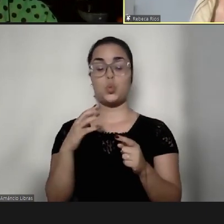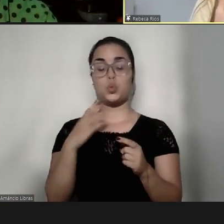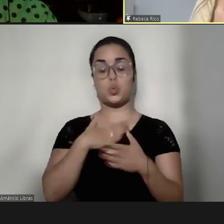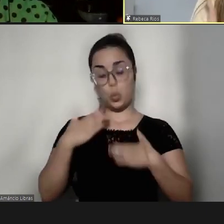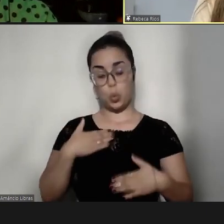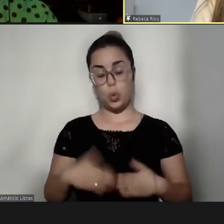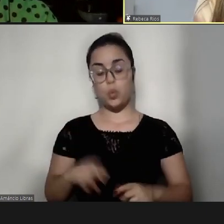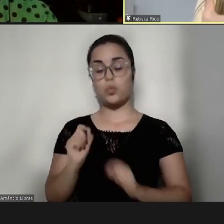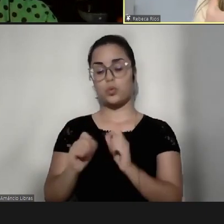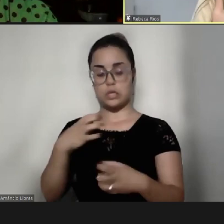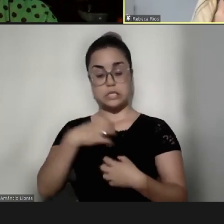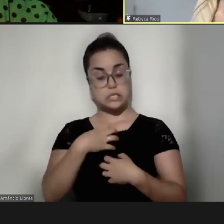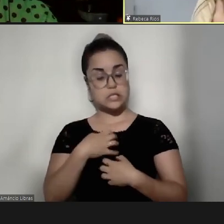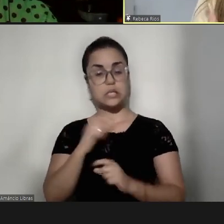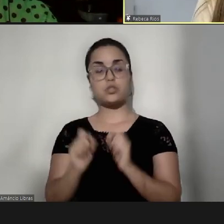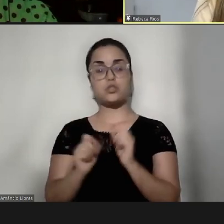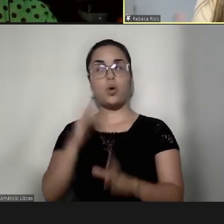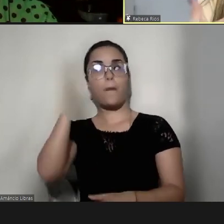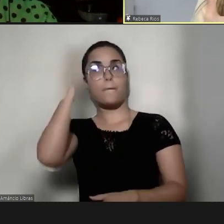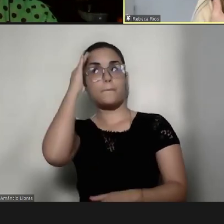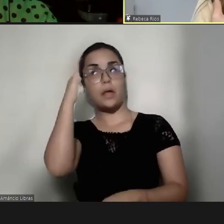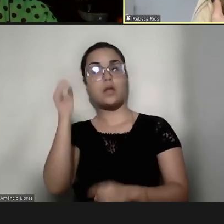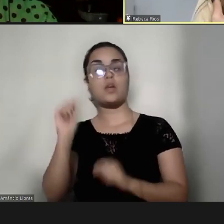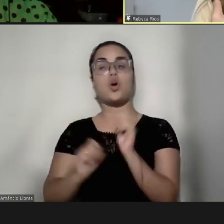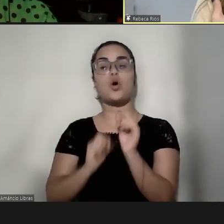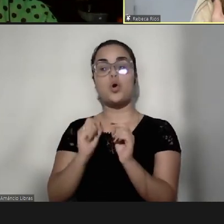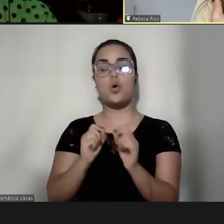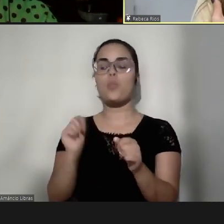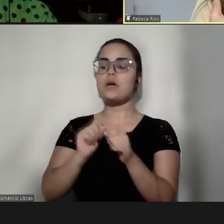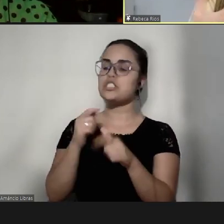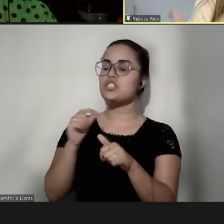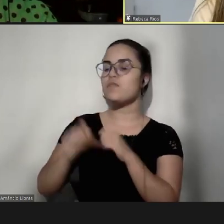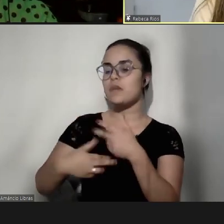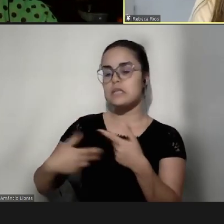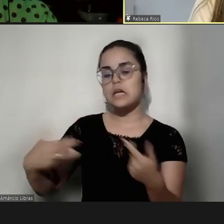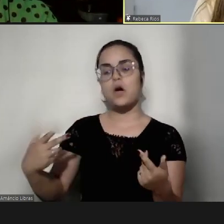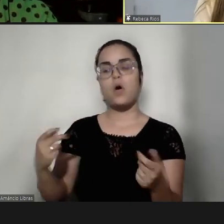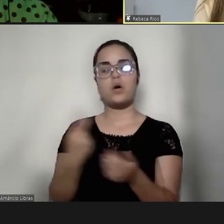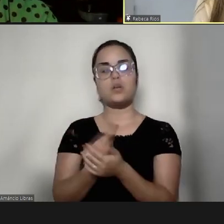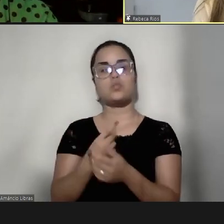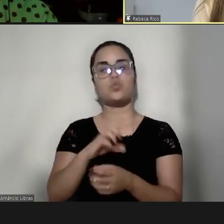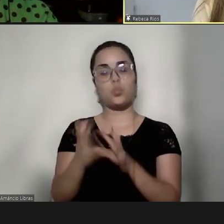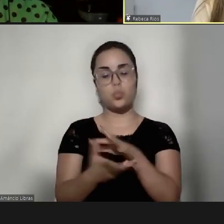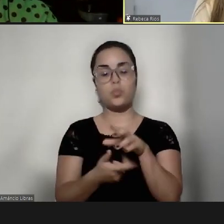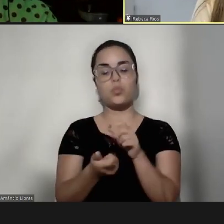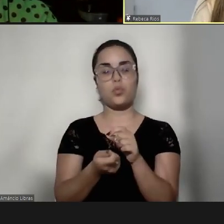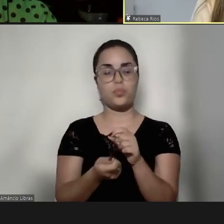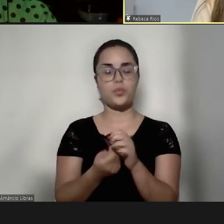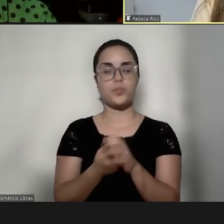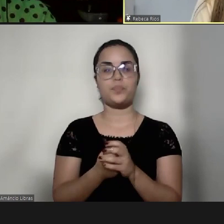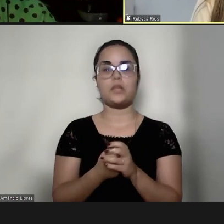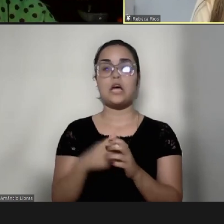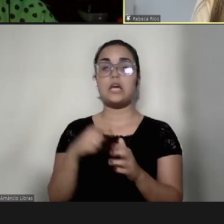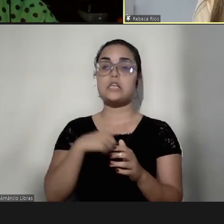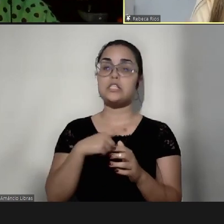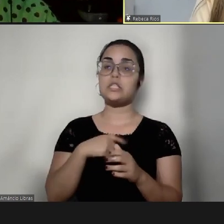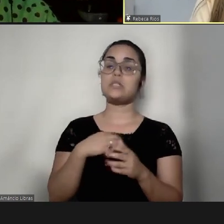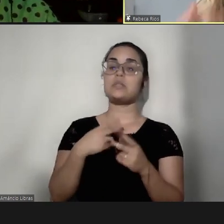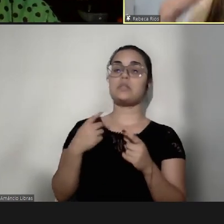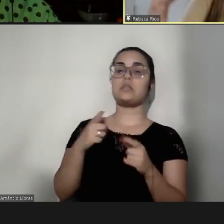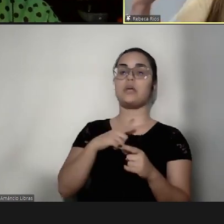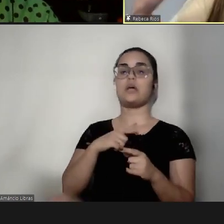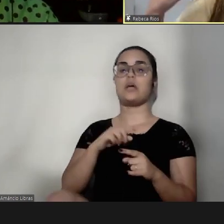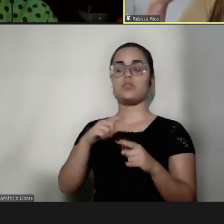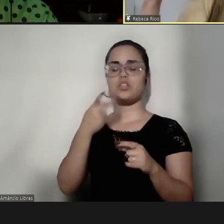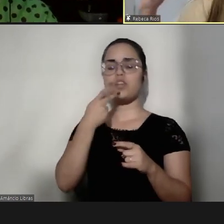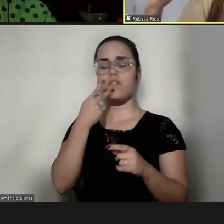sente, de como a gente pensa, de como a gente age, né, no mundo, diante do mundo, a gente tem aquela coisa, assim, de agir